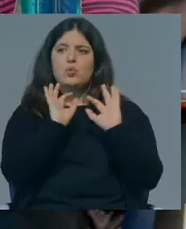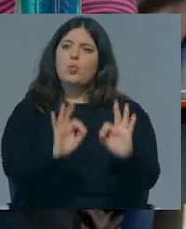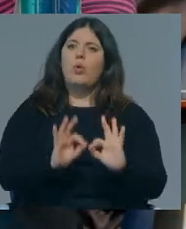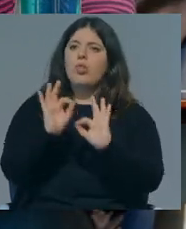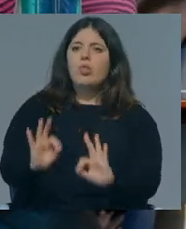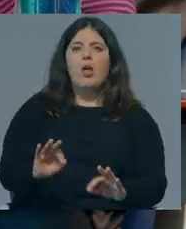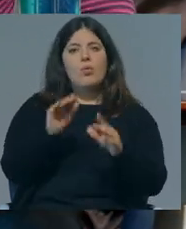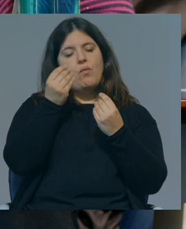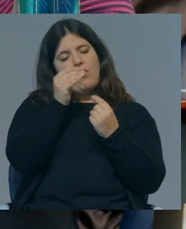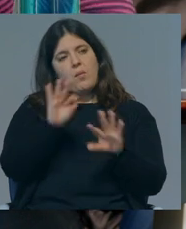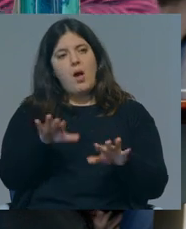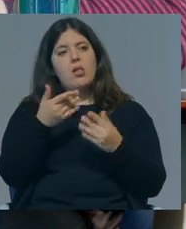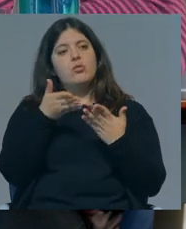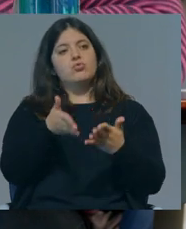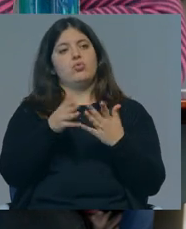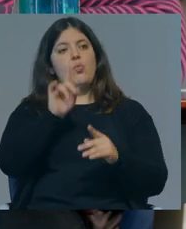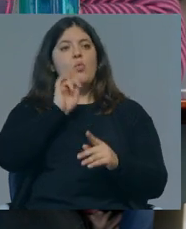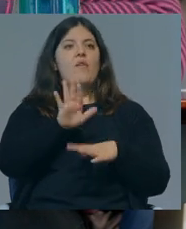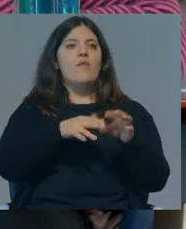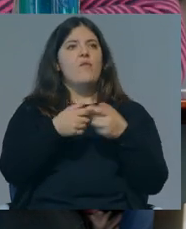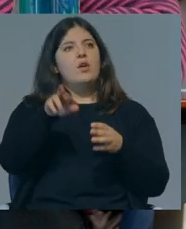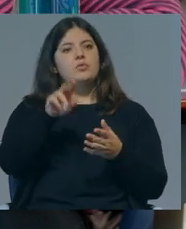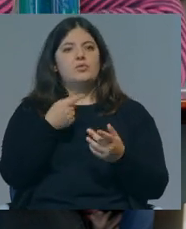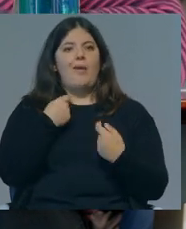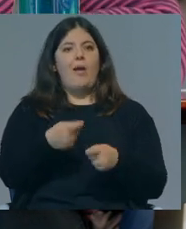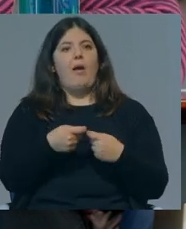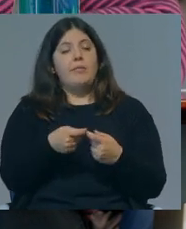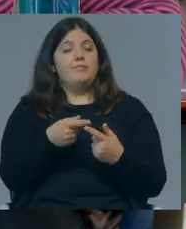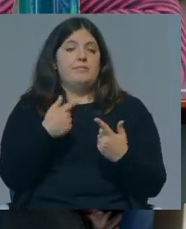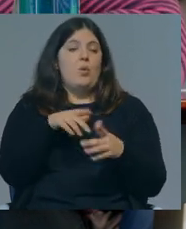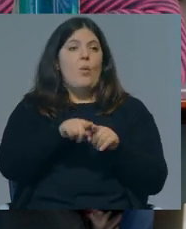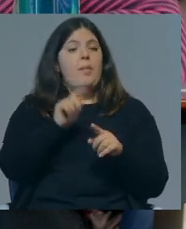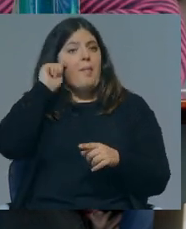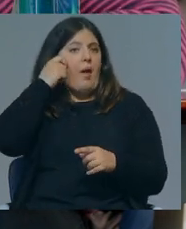formais e ajudas para as mulheres não terem que fazer grandes custos na sua carreira.